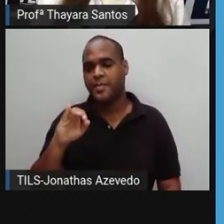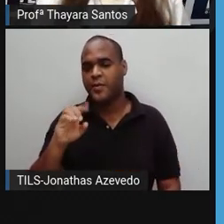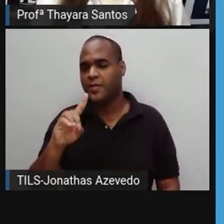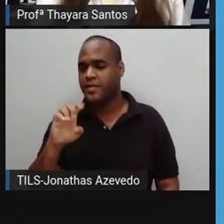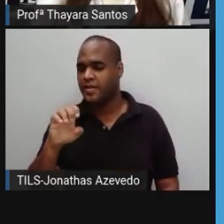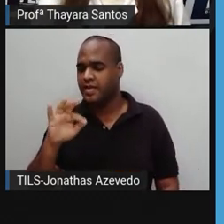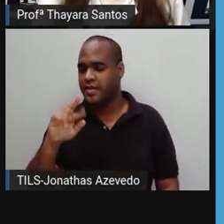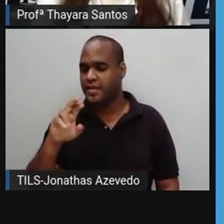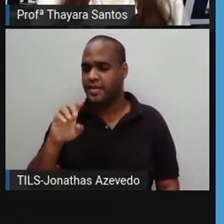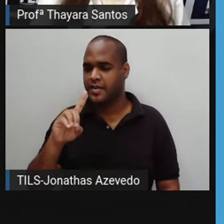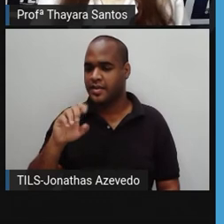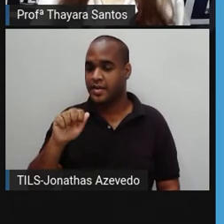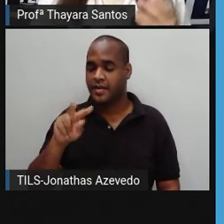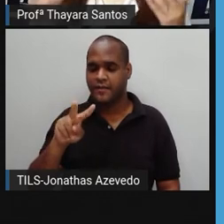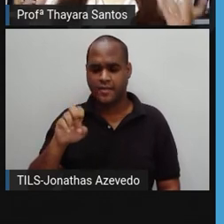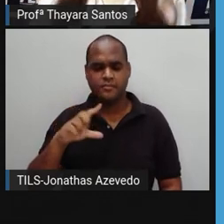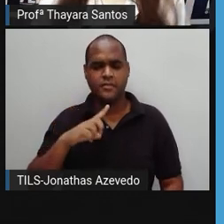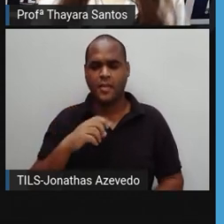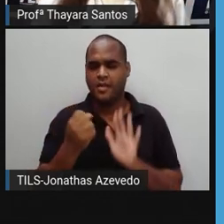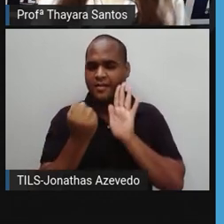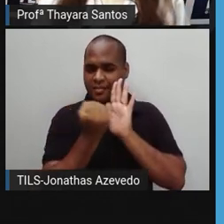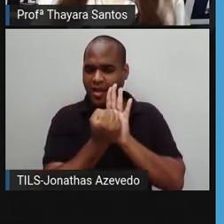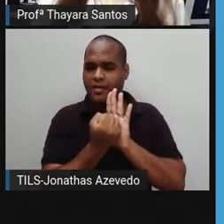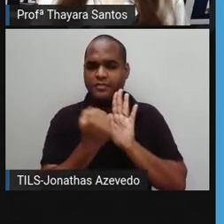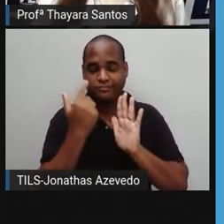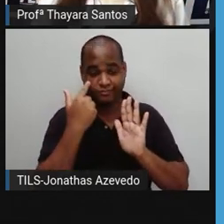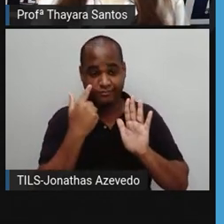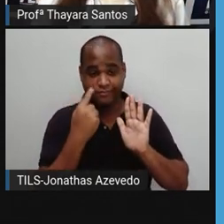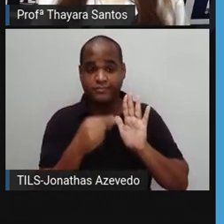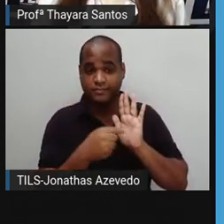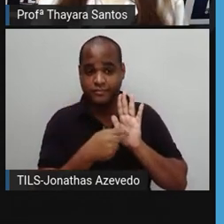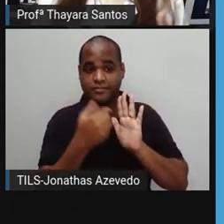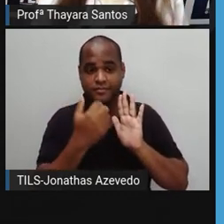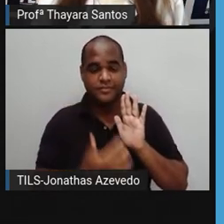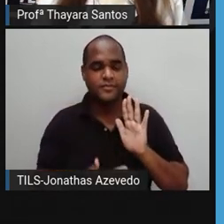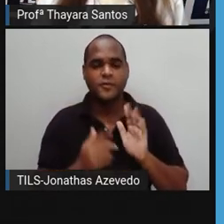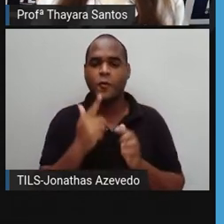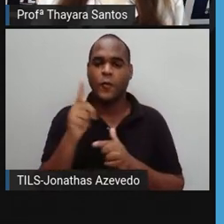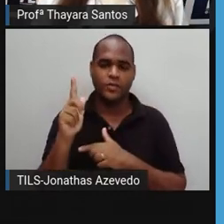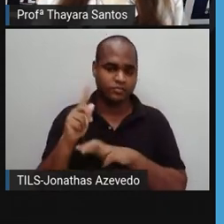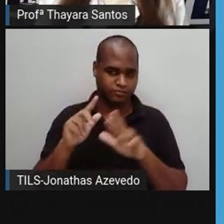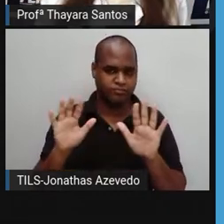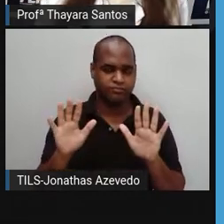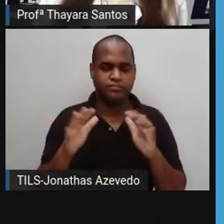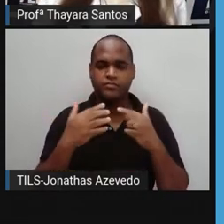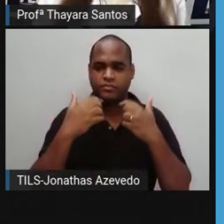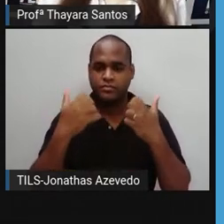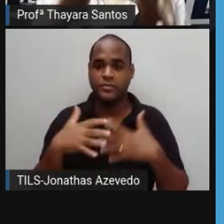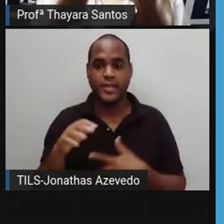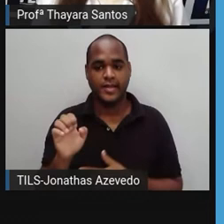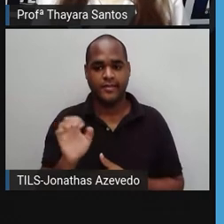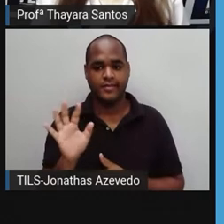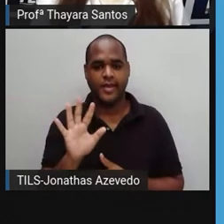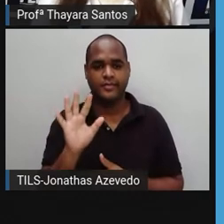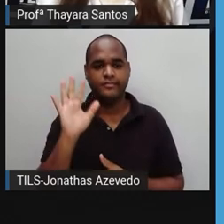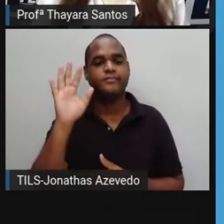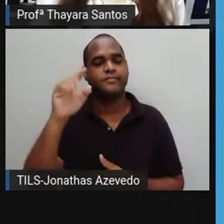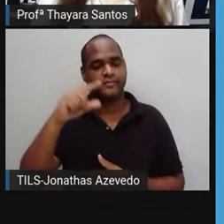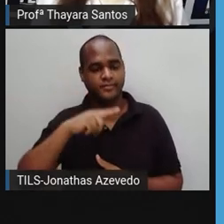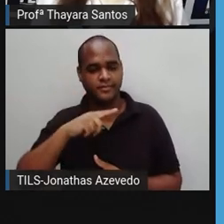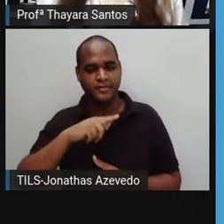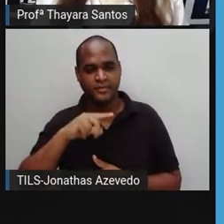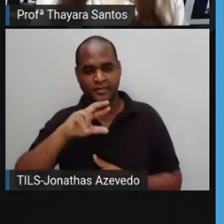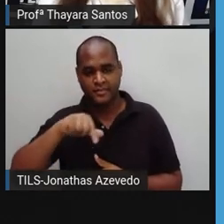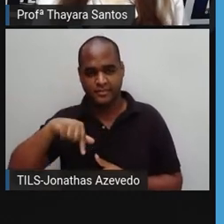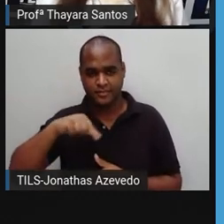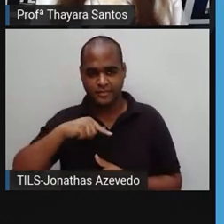embalagem dele identificado. Só que tem uma outra questão aí. Esses produtos geralmente são mais caros. Essas marcas que investem